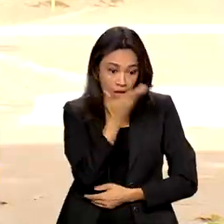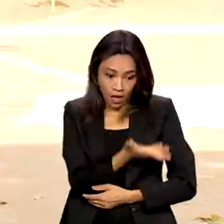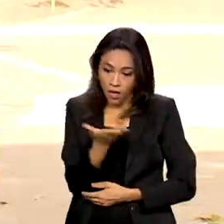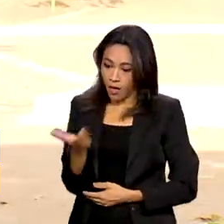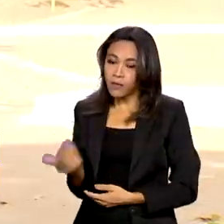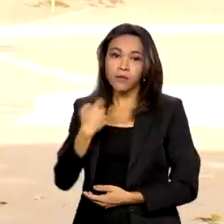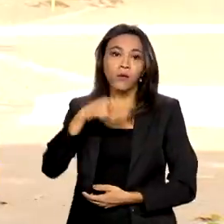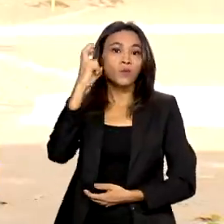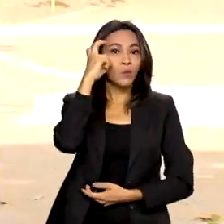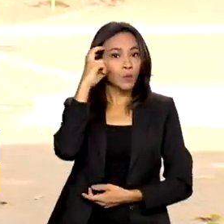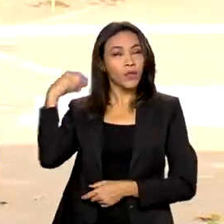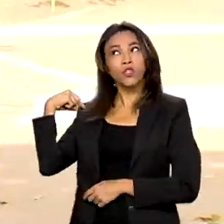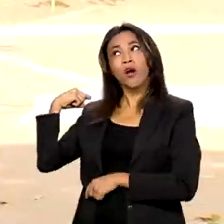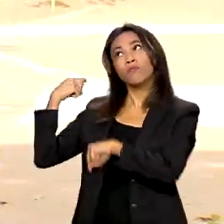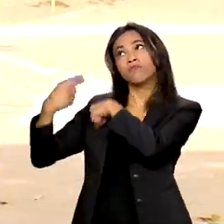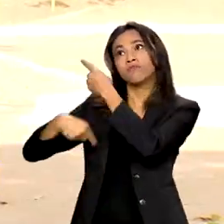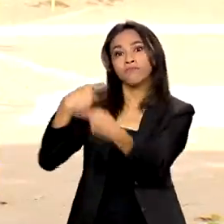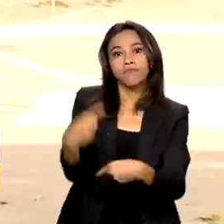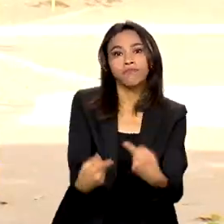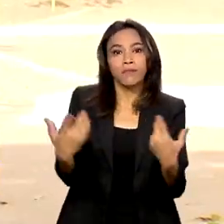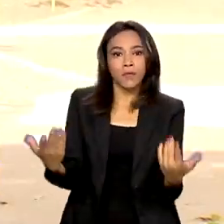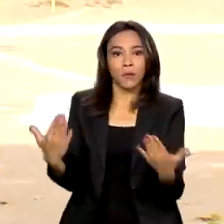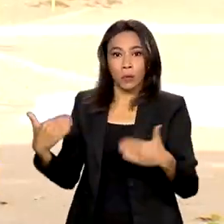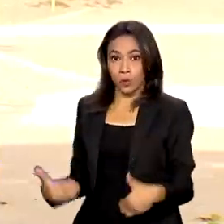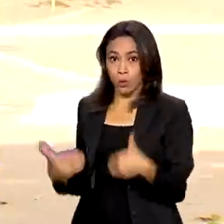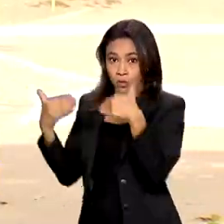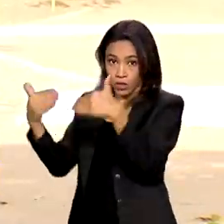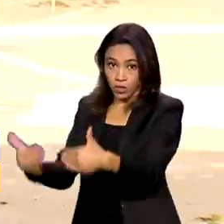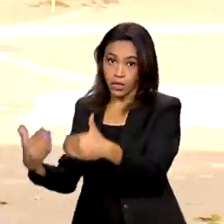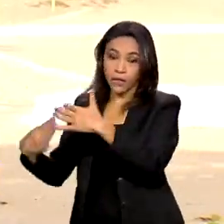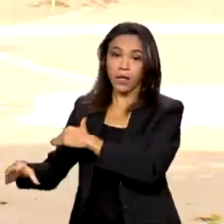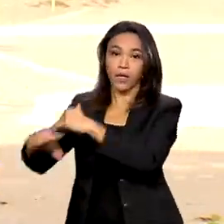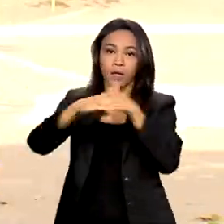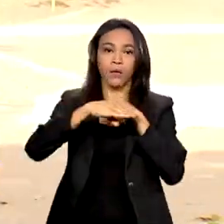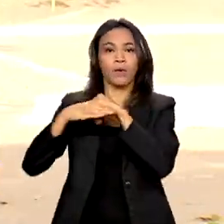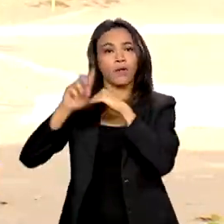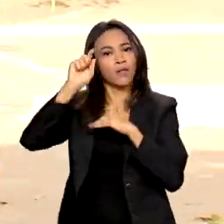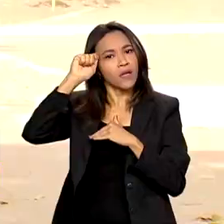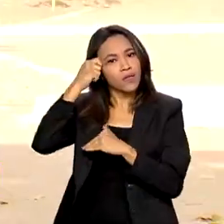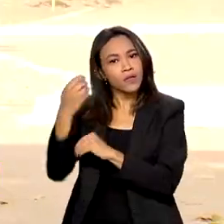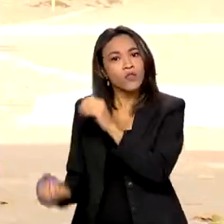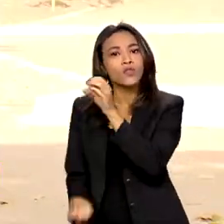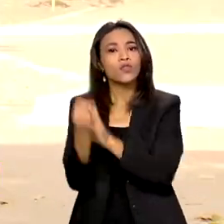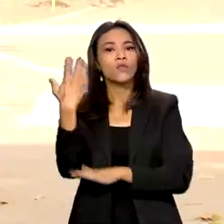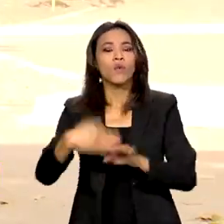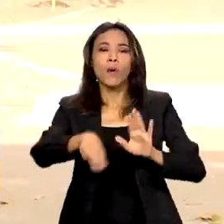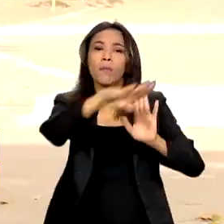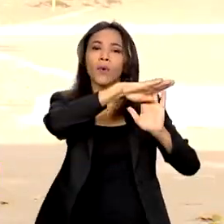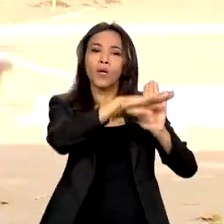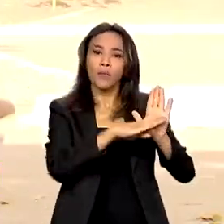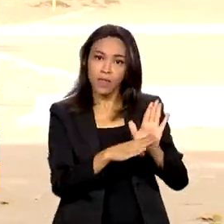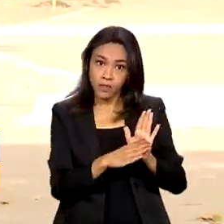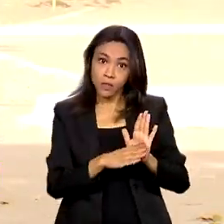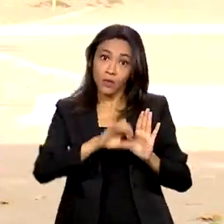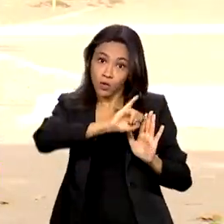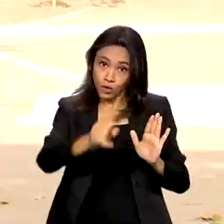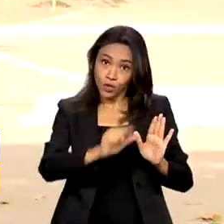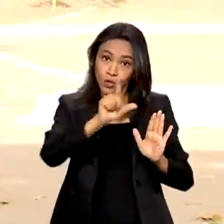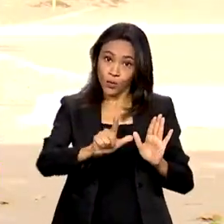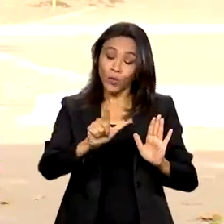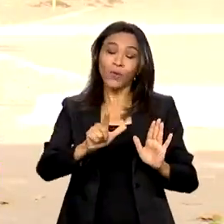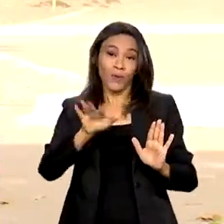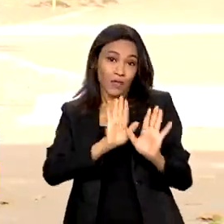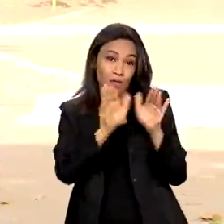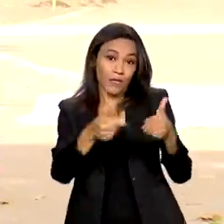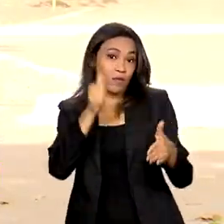nossos ancestrais, o Ministério da Igualdade Racial lançou dentro da programação de Júlio das Pretas o